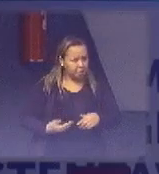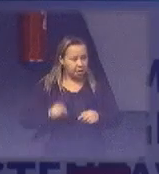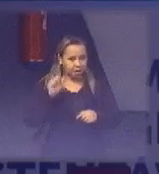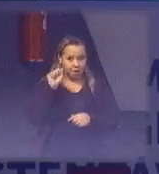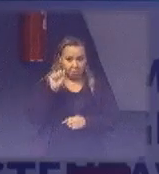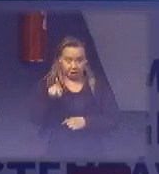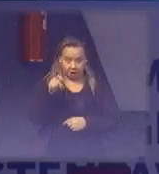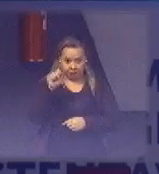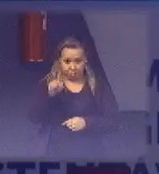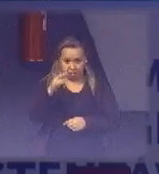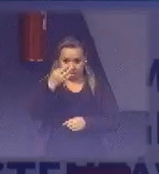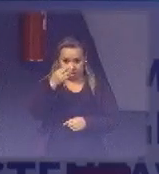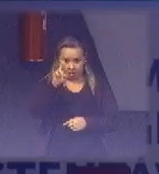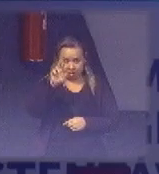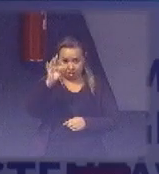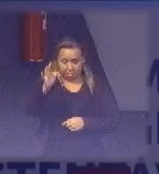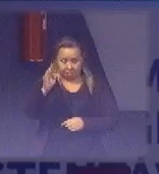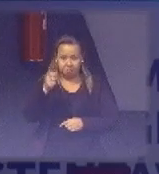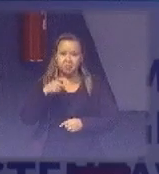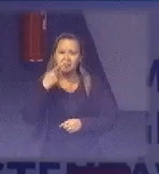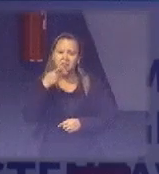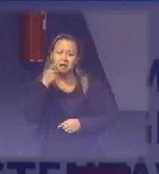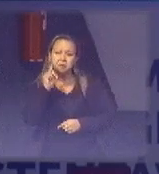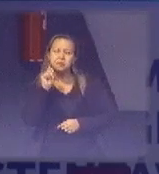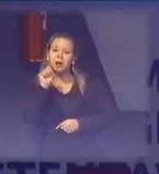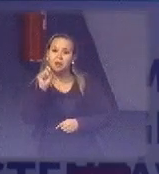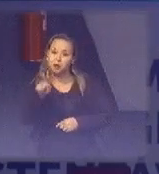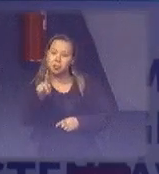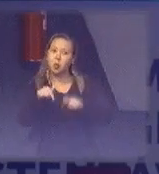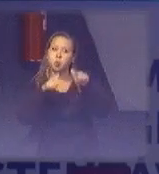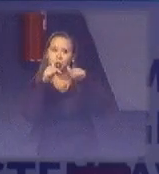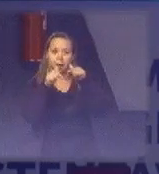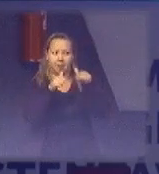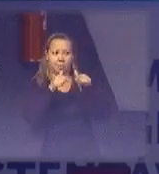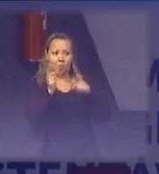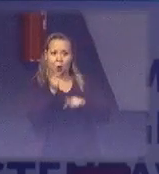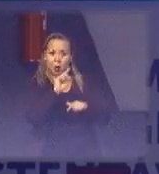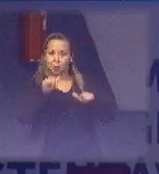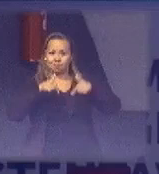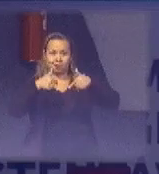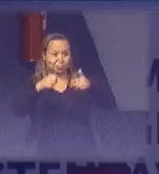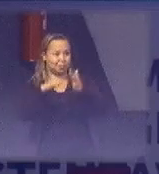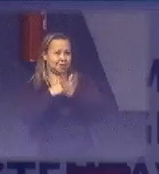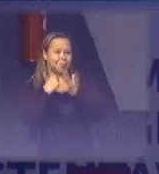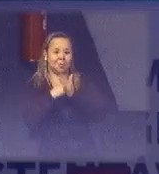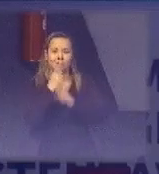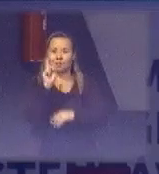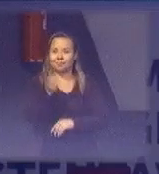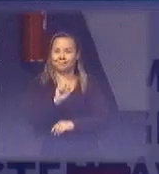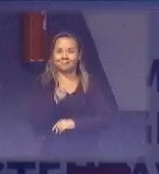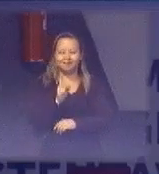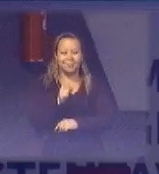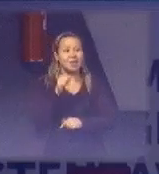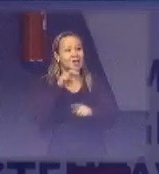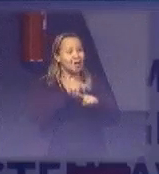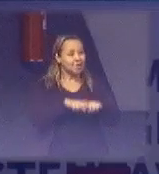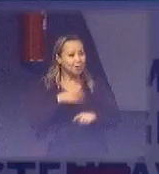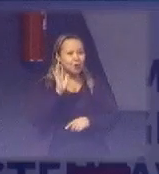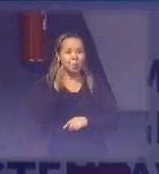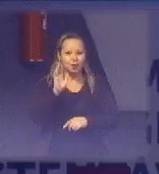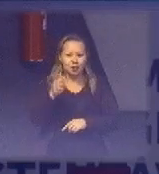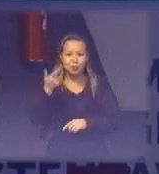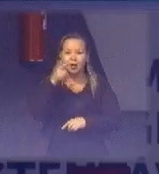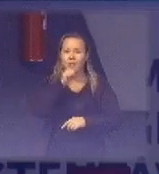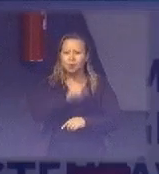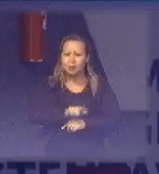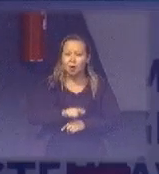ela disse que ela se aposentou do trabalho, não da luta. Então, por conta disso, ela já reuniu 27